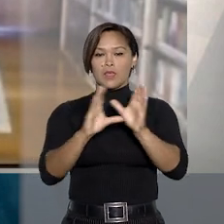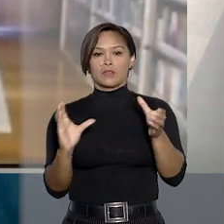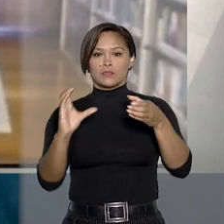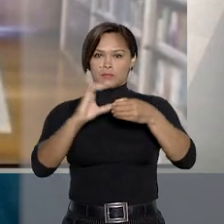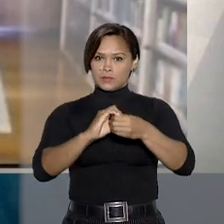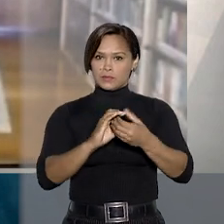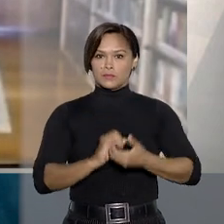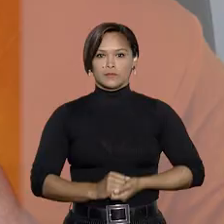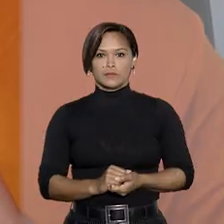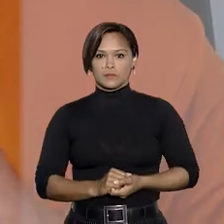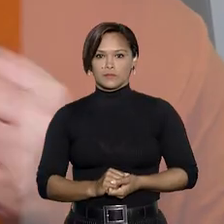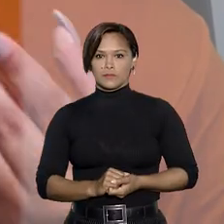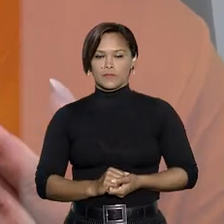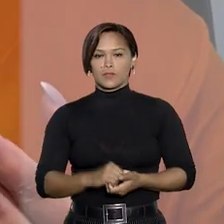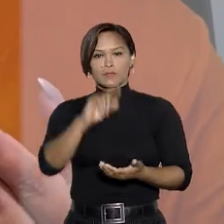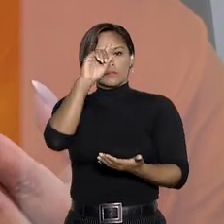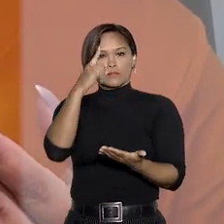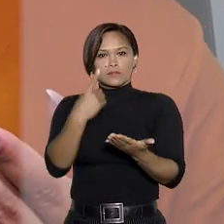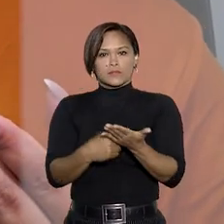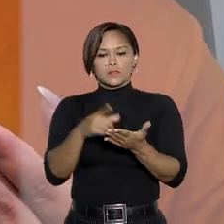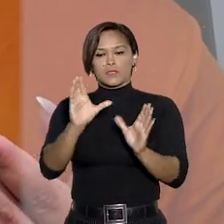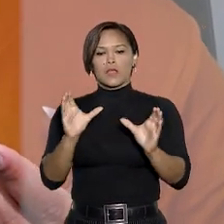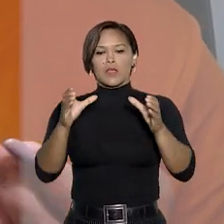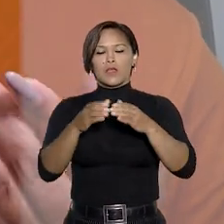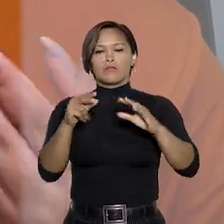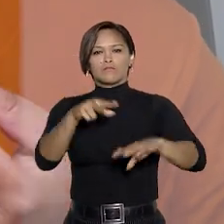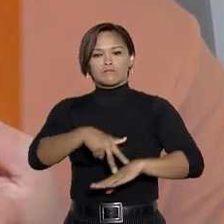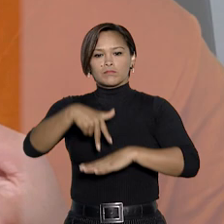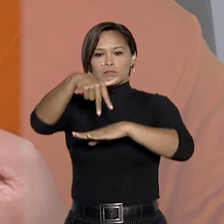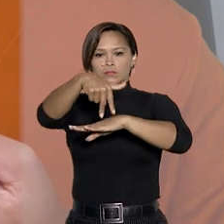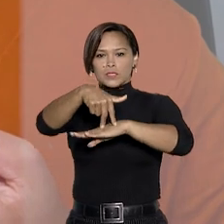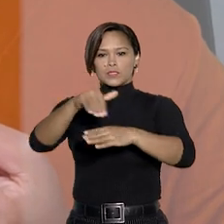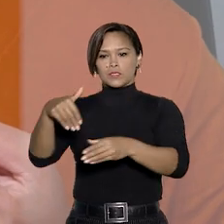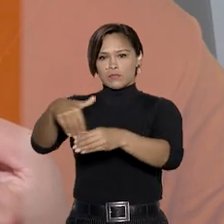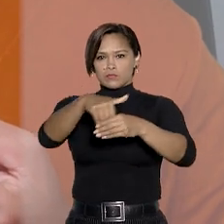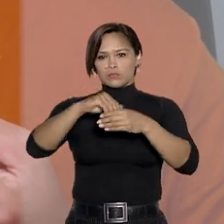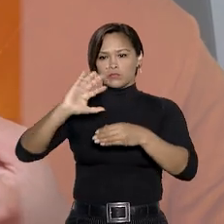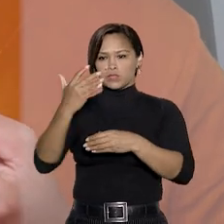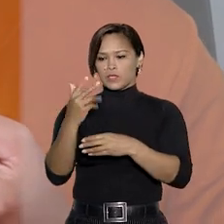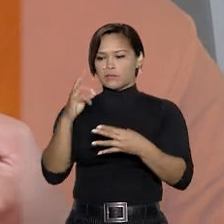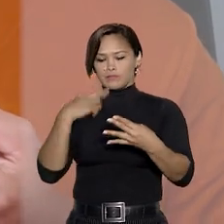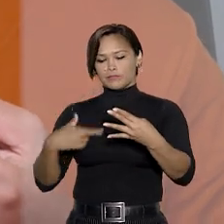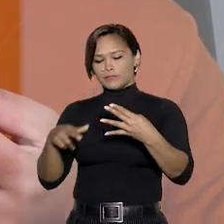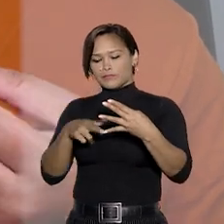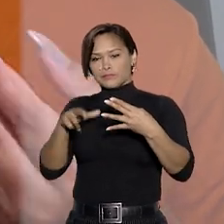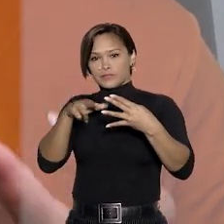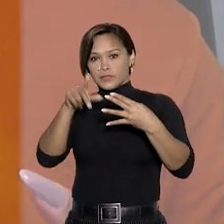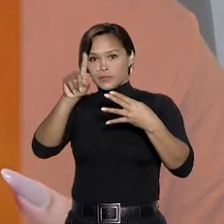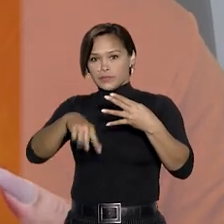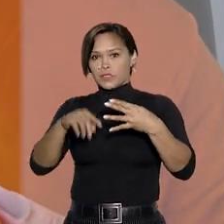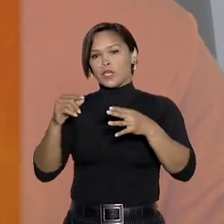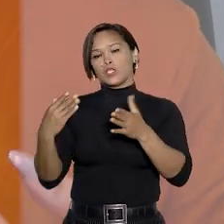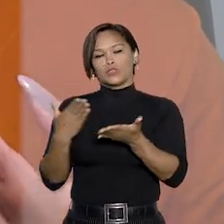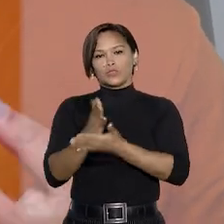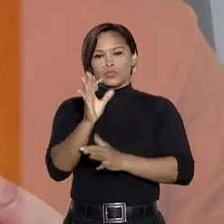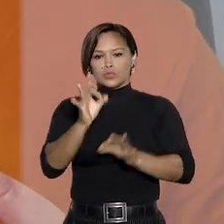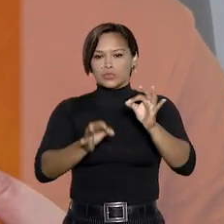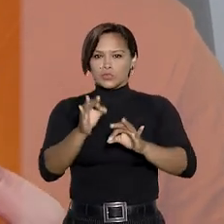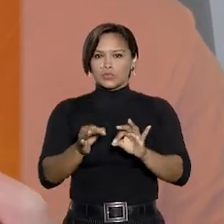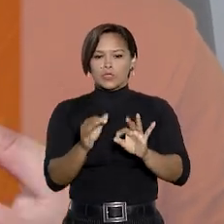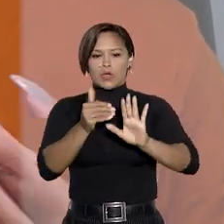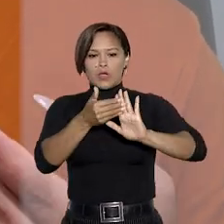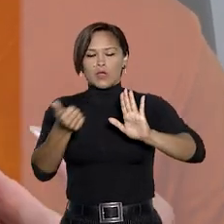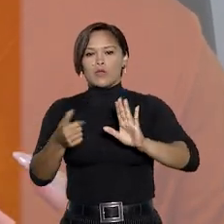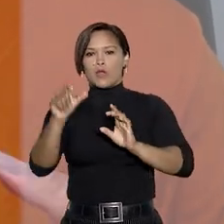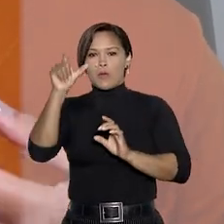das cooperativas. Com a decisão, a turma manteve a córdão de segundo grau que julgou improcedente o